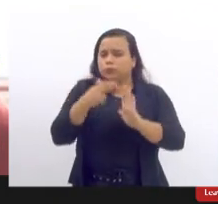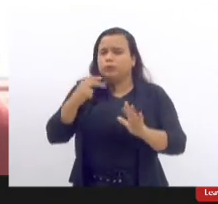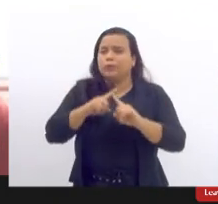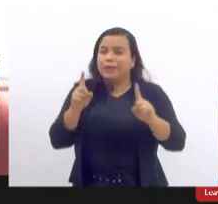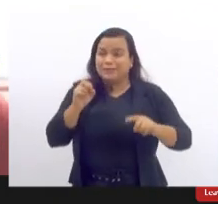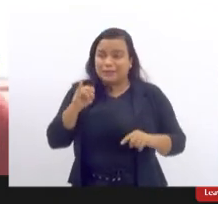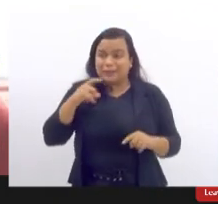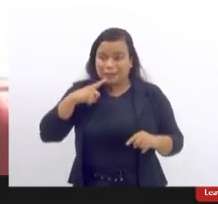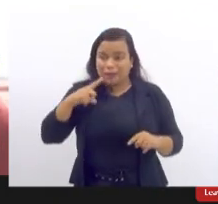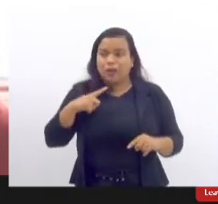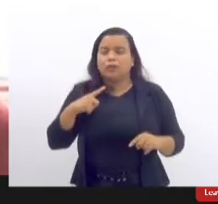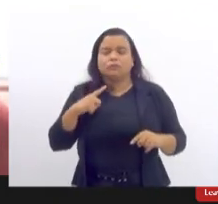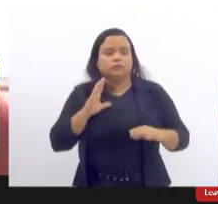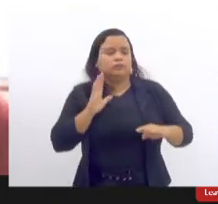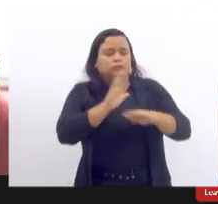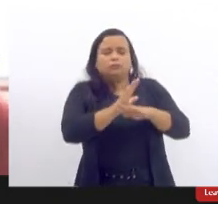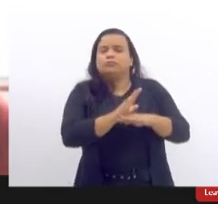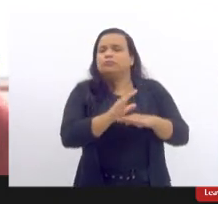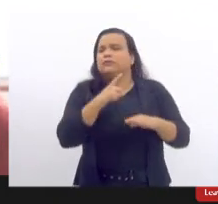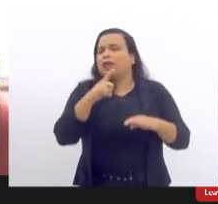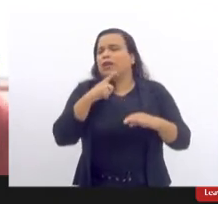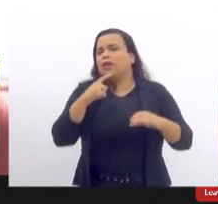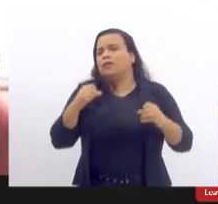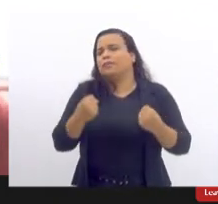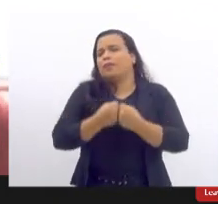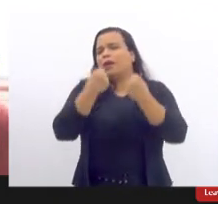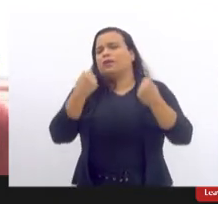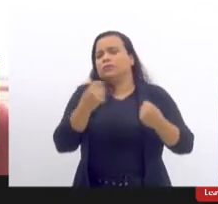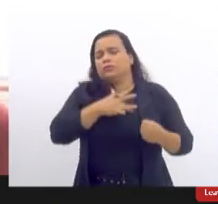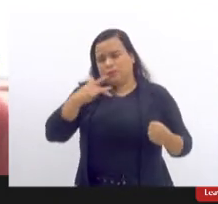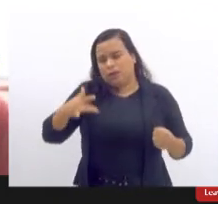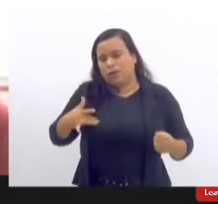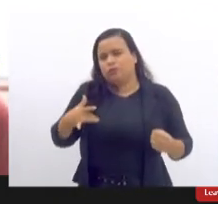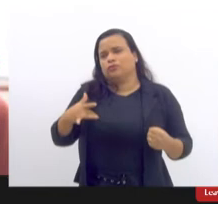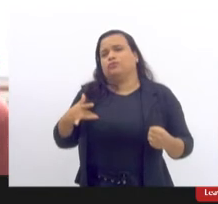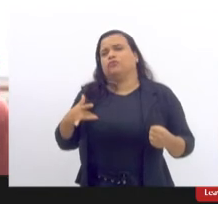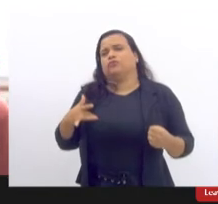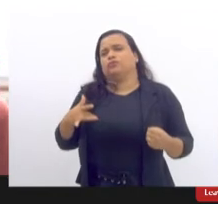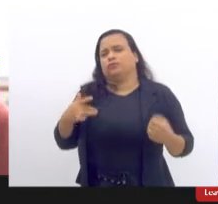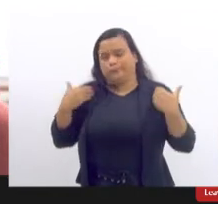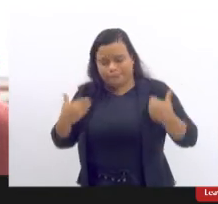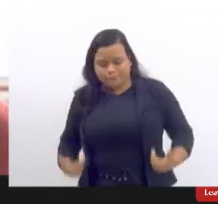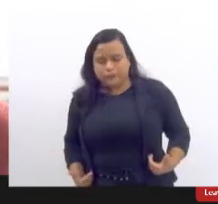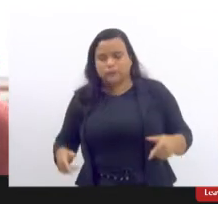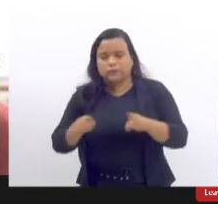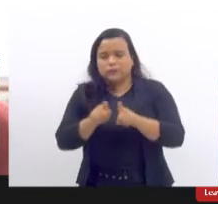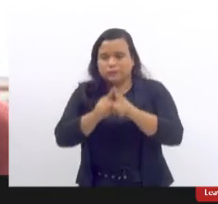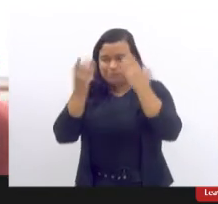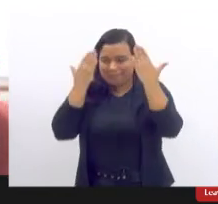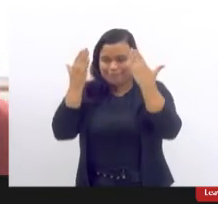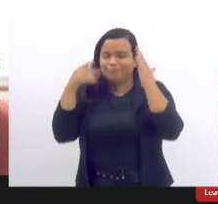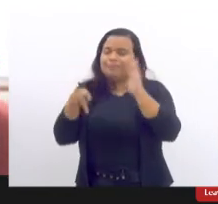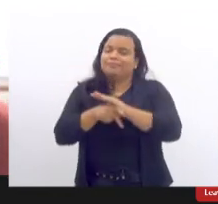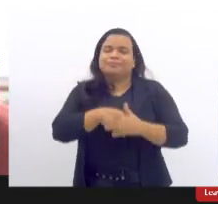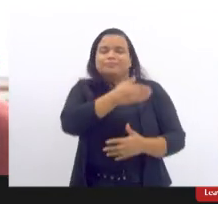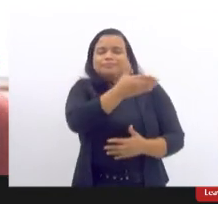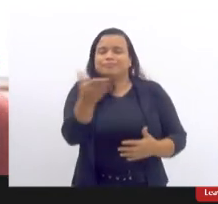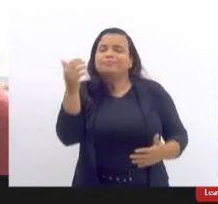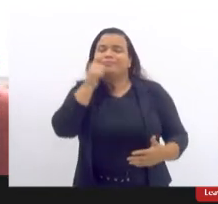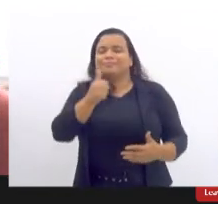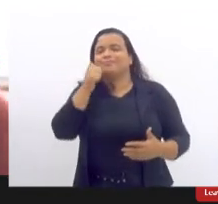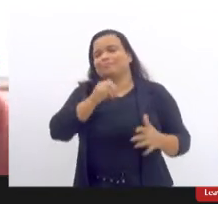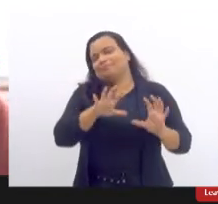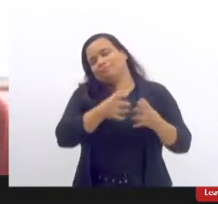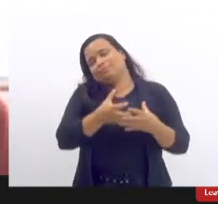adverso isso impacta a saúde física e psíquica das mulheres né então